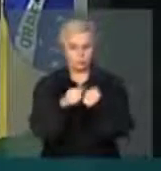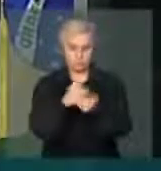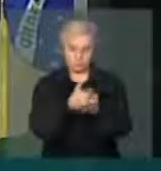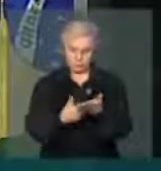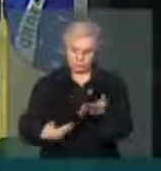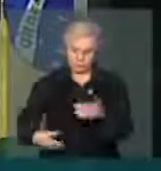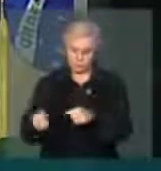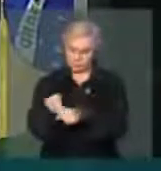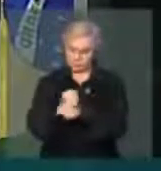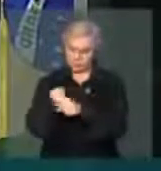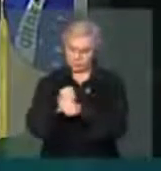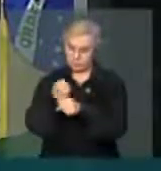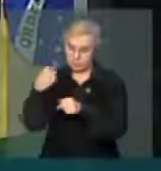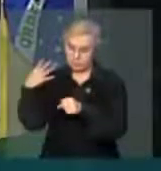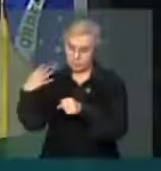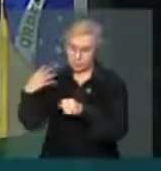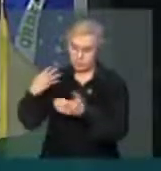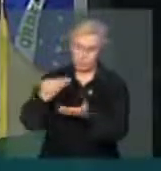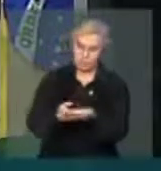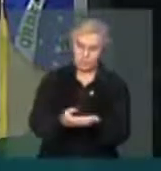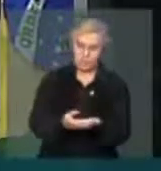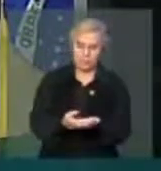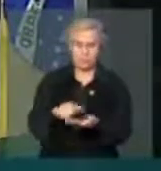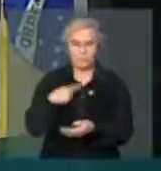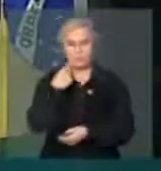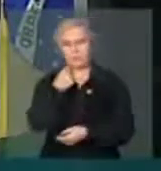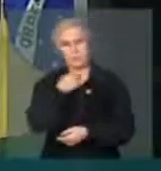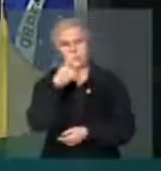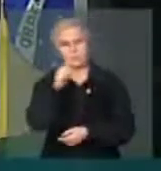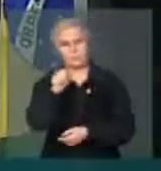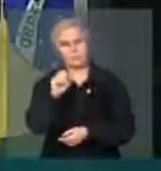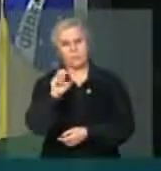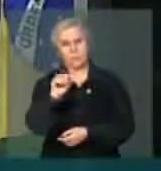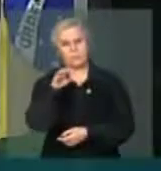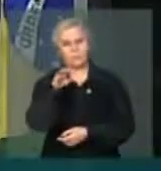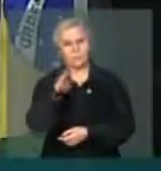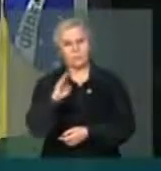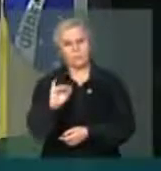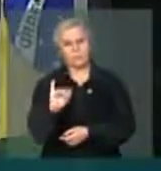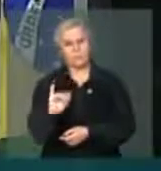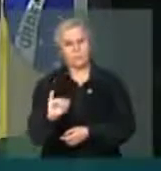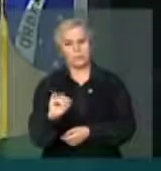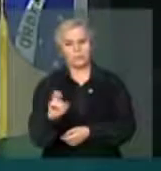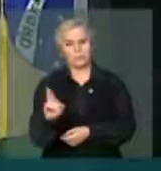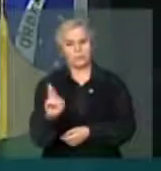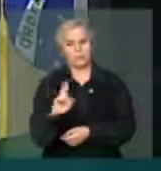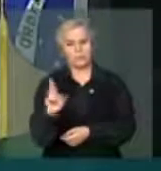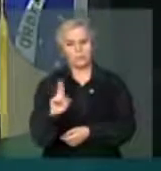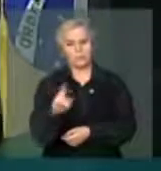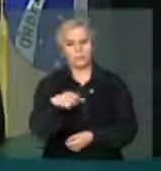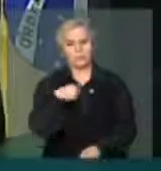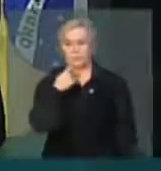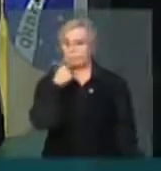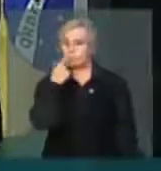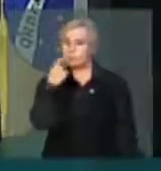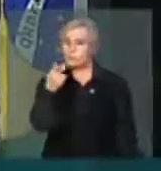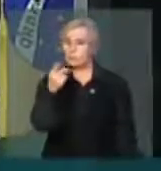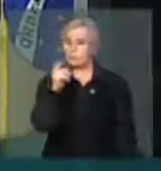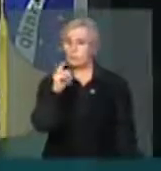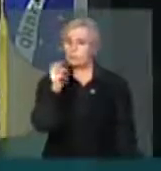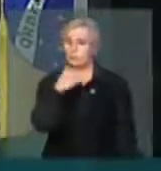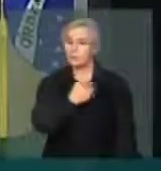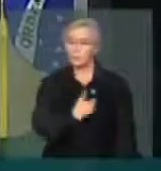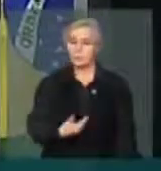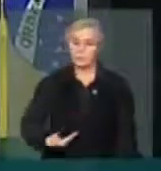quatro anos. Quando nós falamos de 80 bilhões, nós estamos falando do